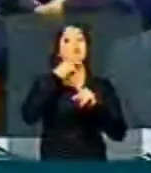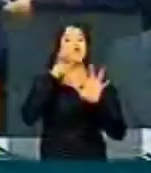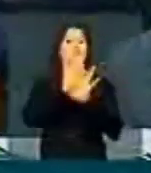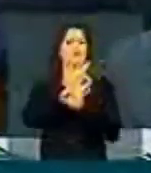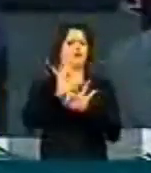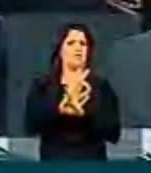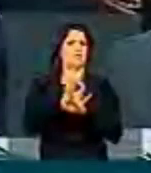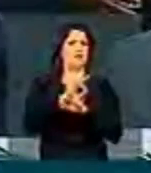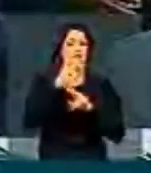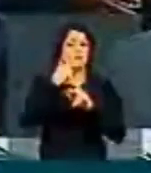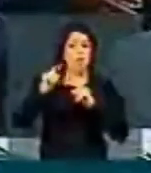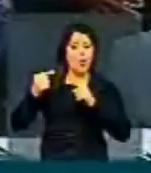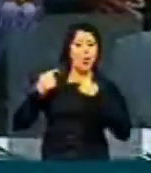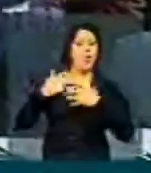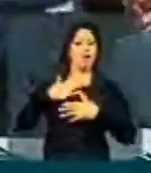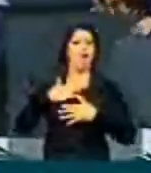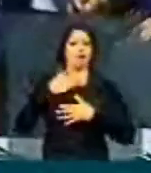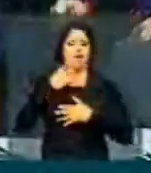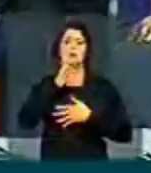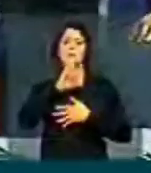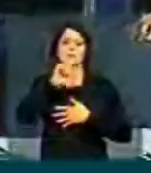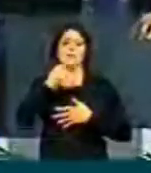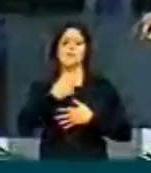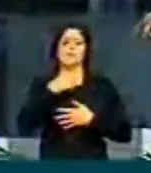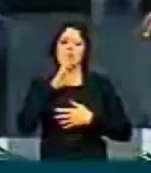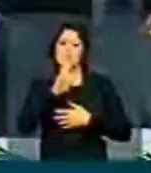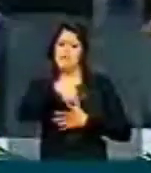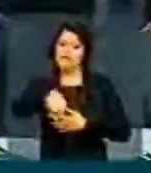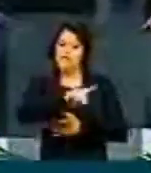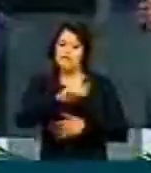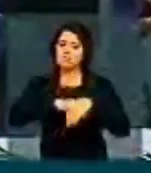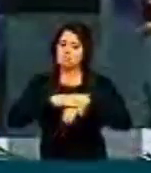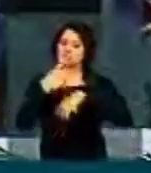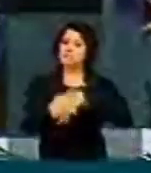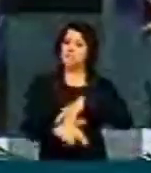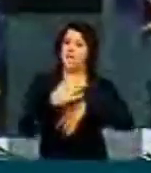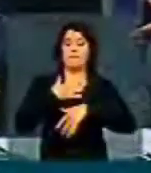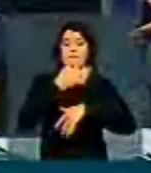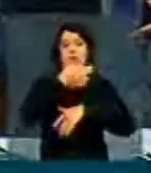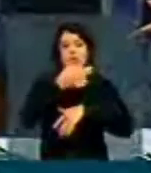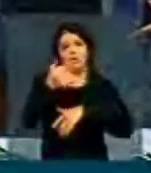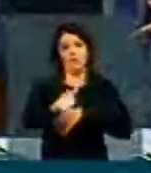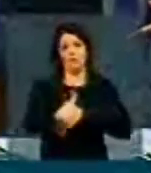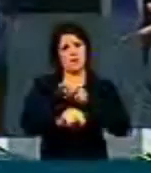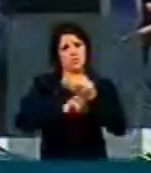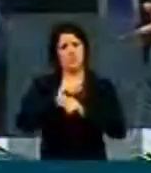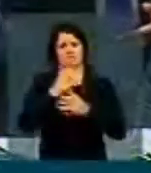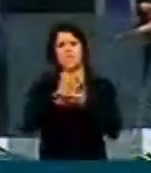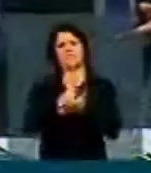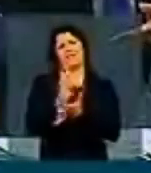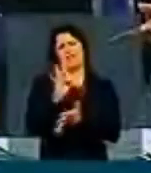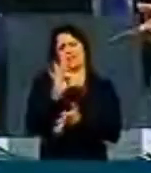nenhuma sobre a decisão que vai ser tomada agora, que é uma decisão, na minha avaliação, que não tem nada a ver com o fator